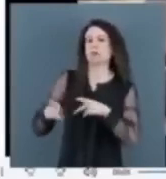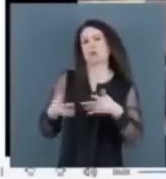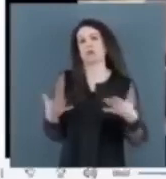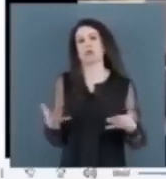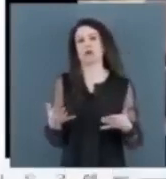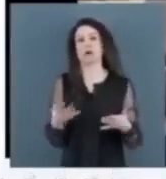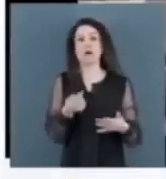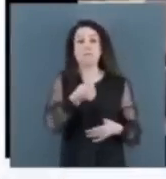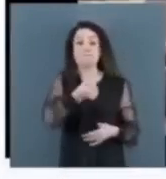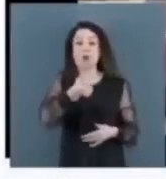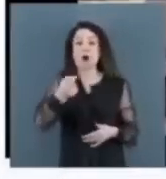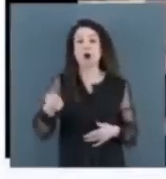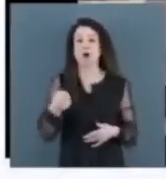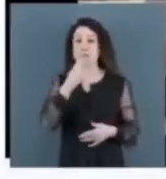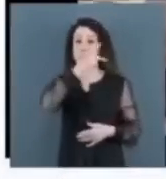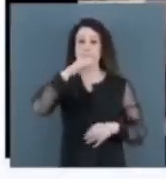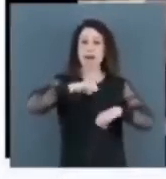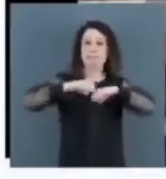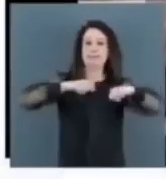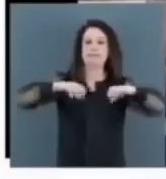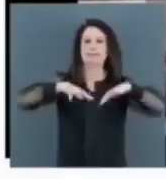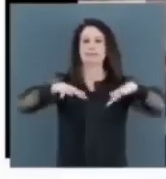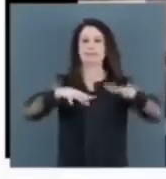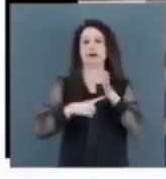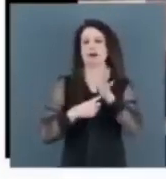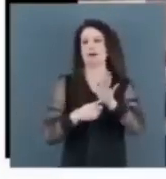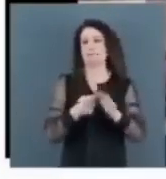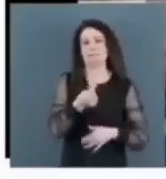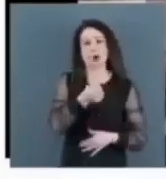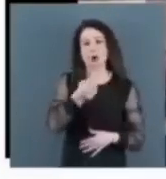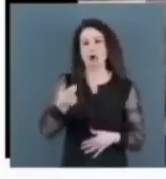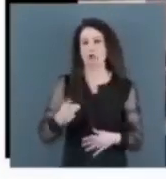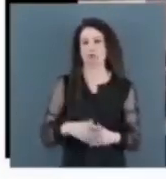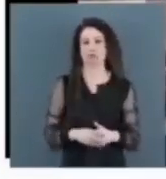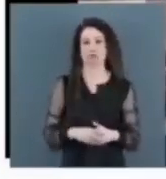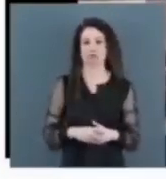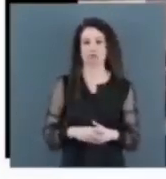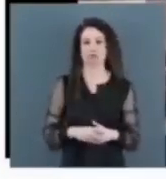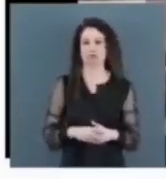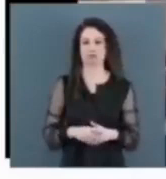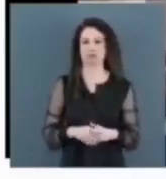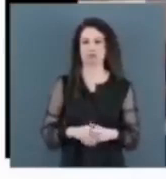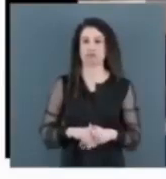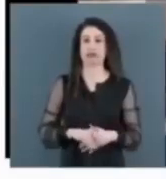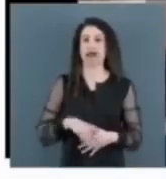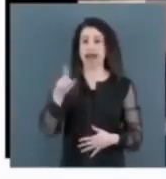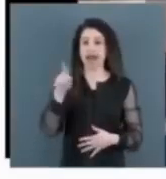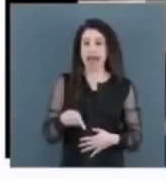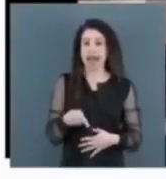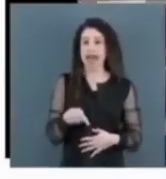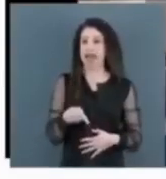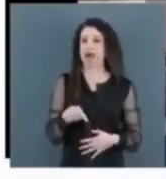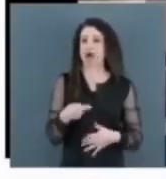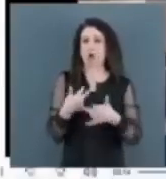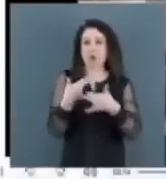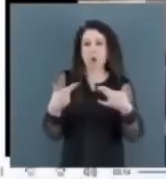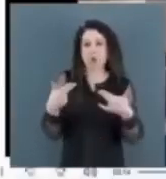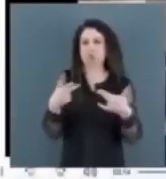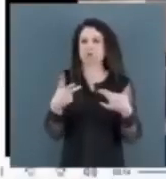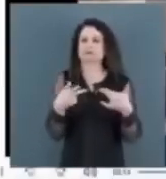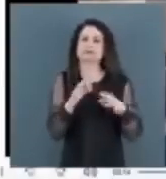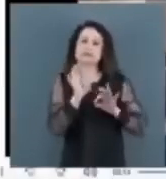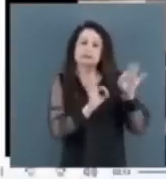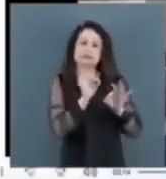poucos manifestantes, poucos, ou seja, algo absolutamente controlável,